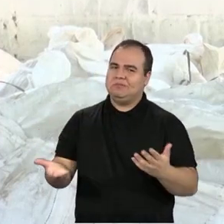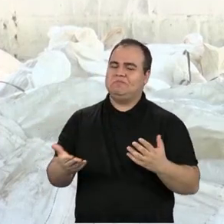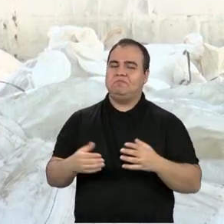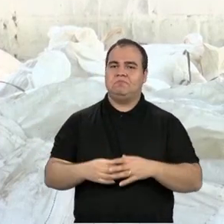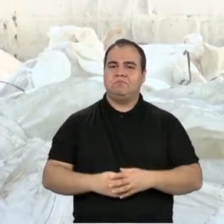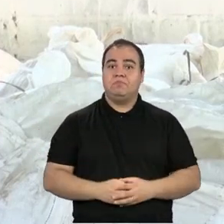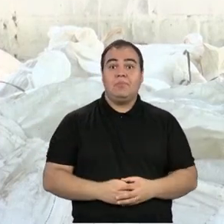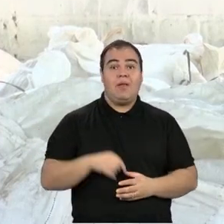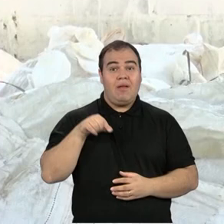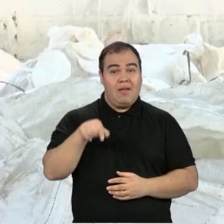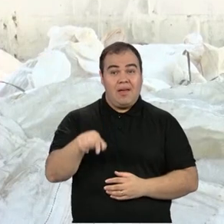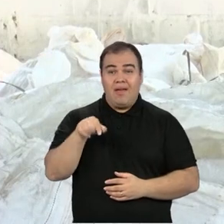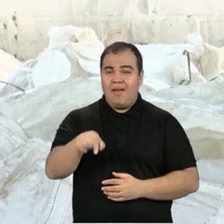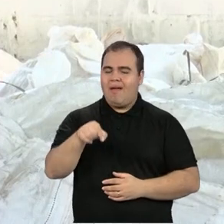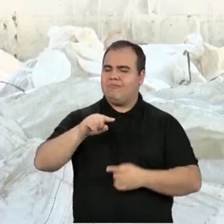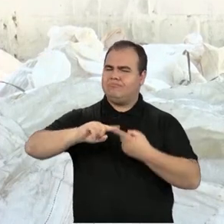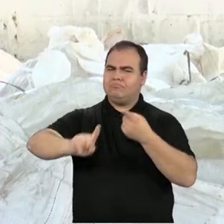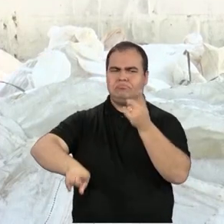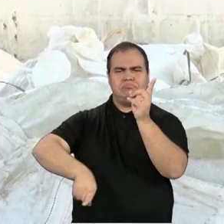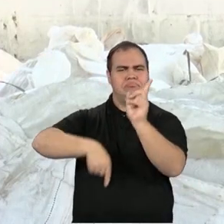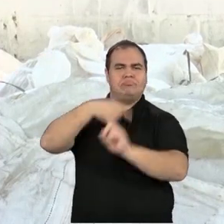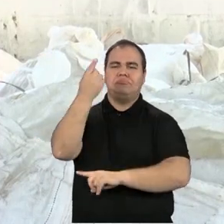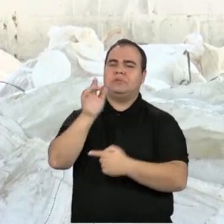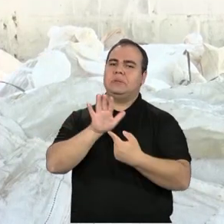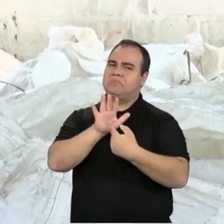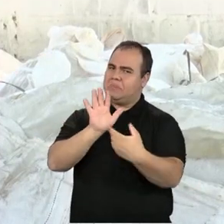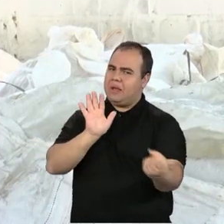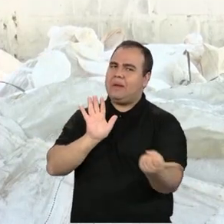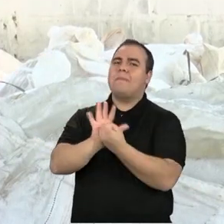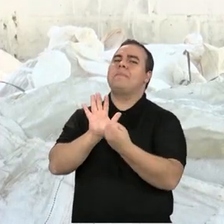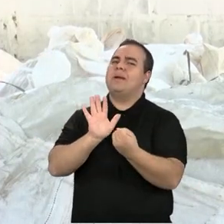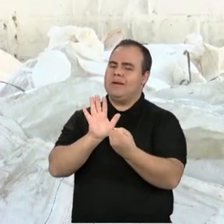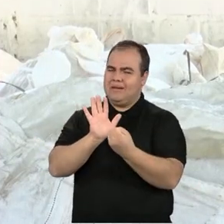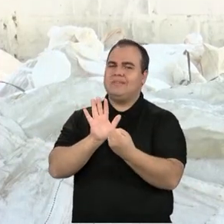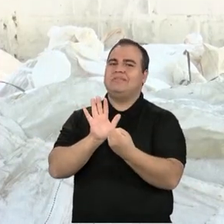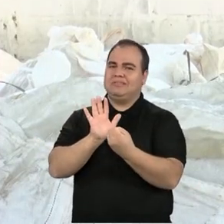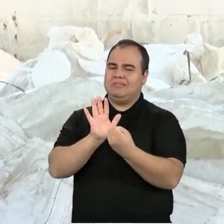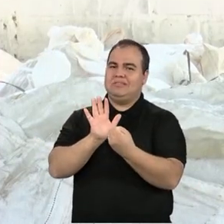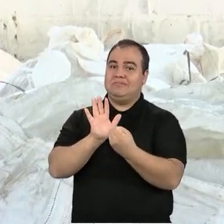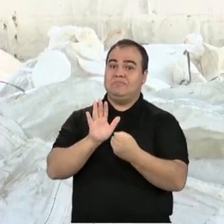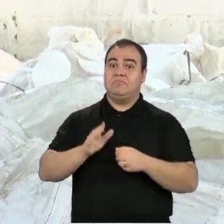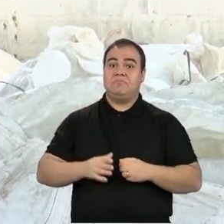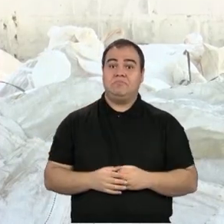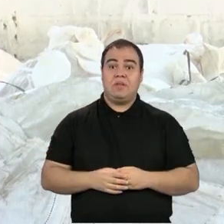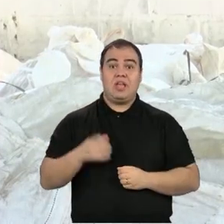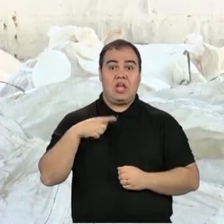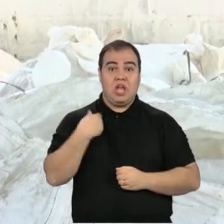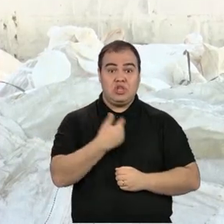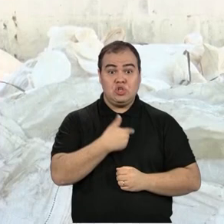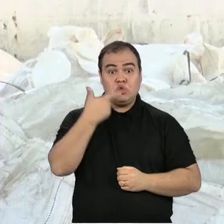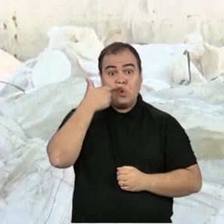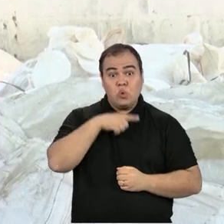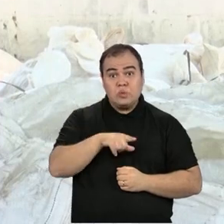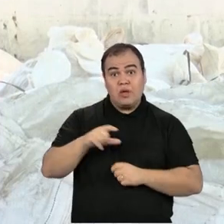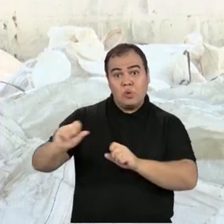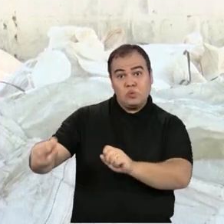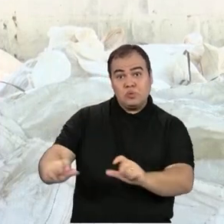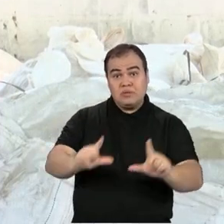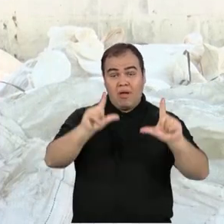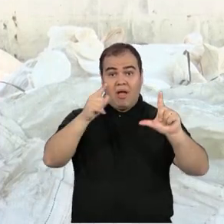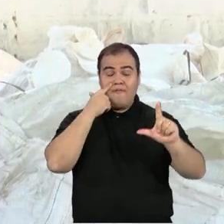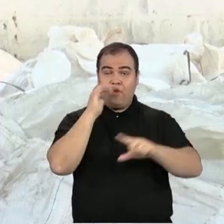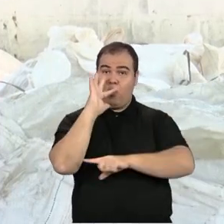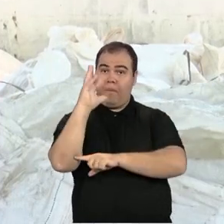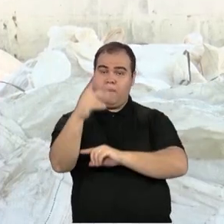caso de sucesso dentro da sustentabilidade. Então, era um resíduo potencialmente perioso, receito de mercado, que é ambiente contaminando